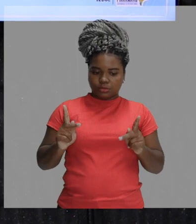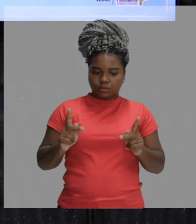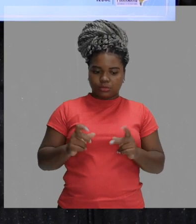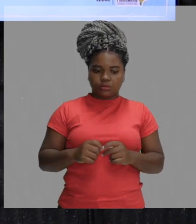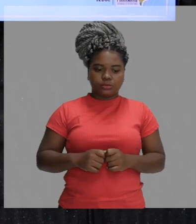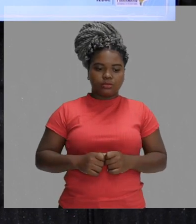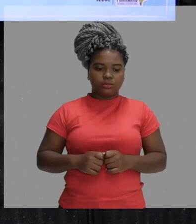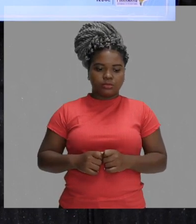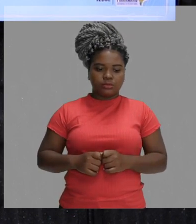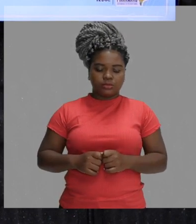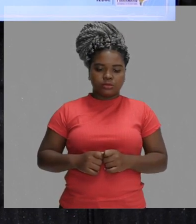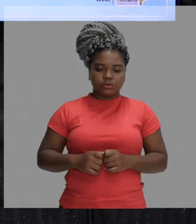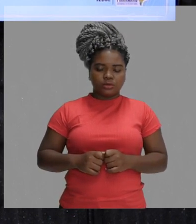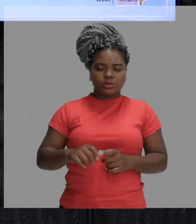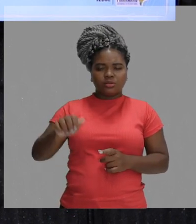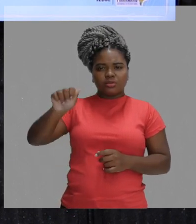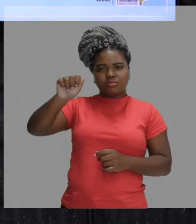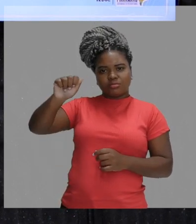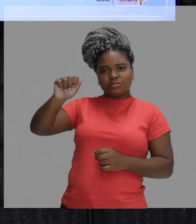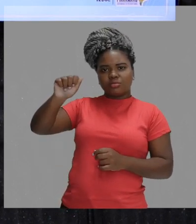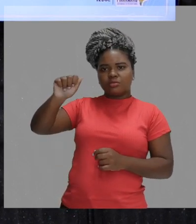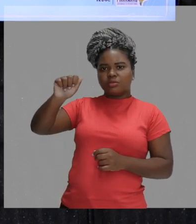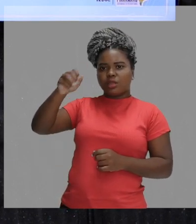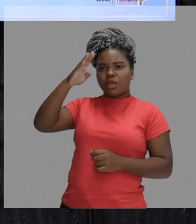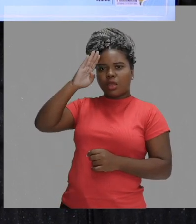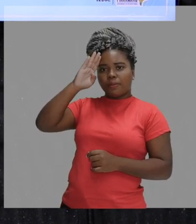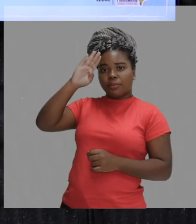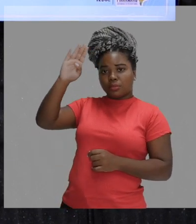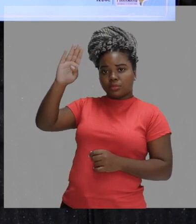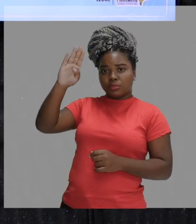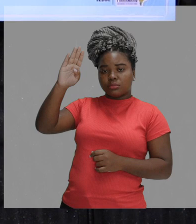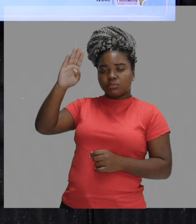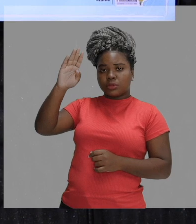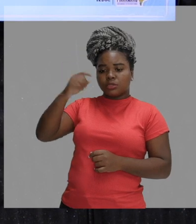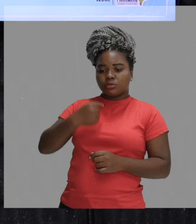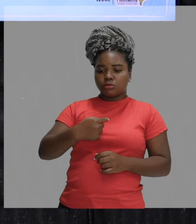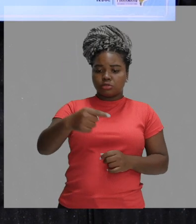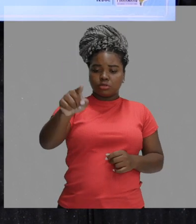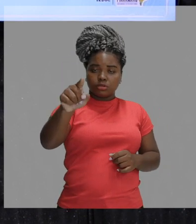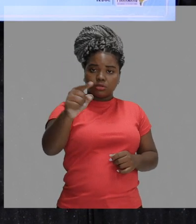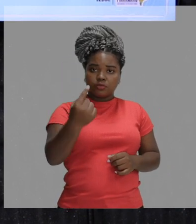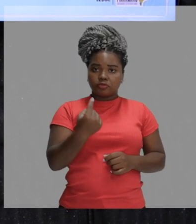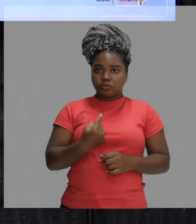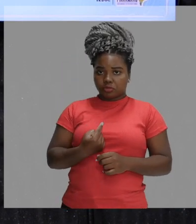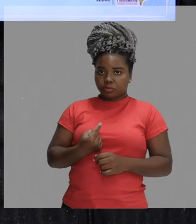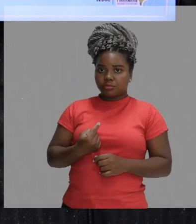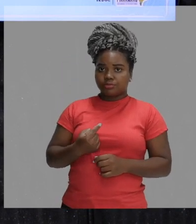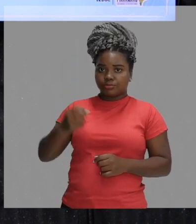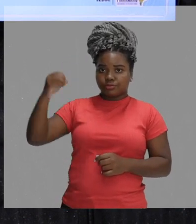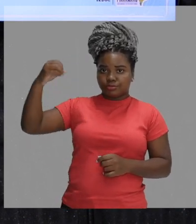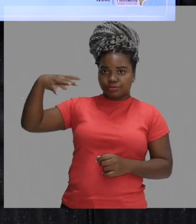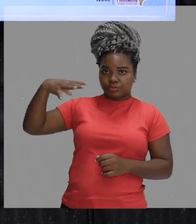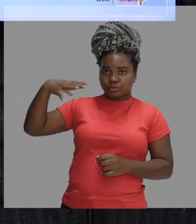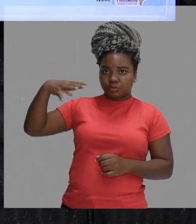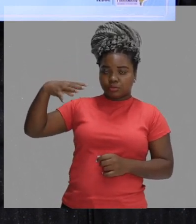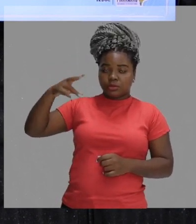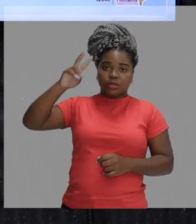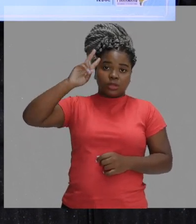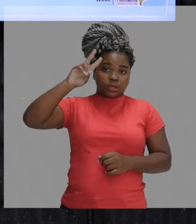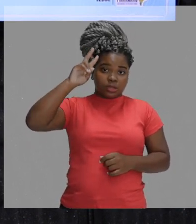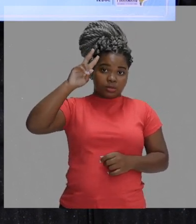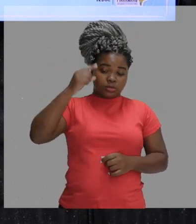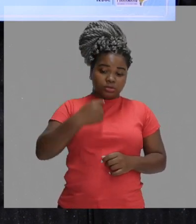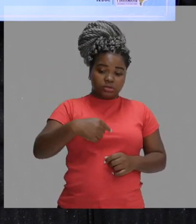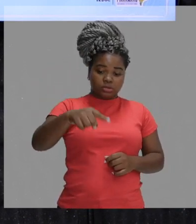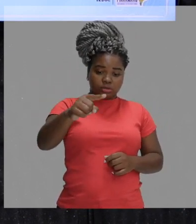que o que o texto diz é o princípio da reversibilidade dos raios luminosos. Lembrando que a reversibilidade dos